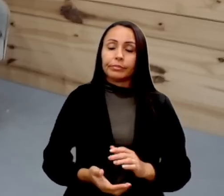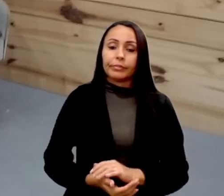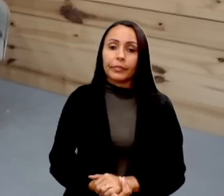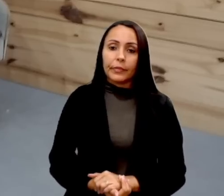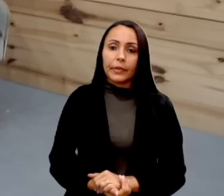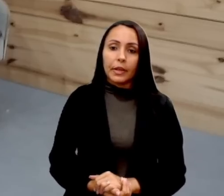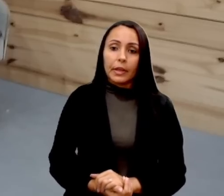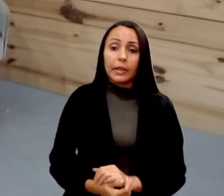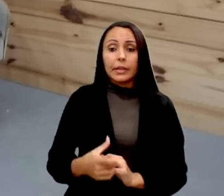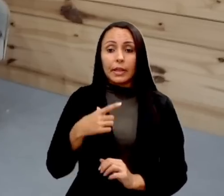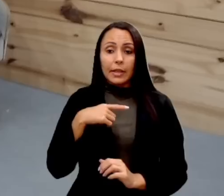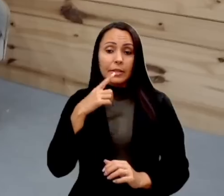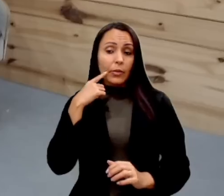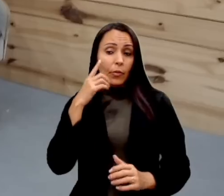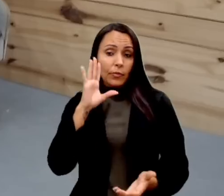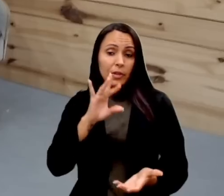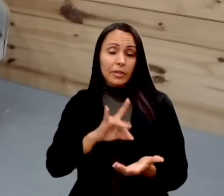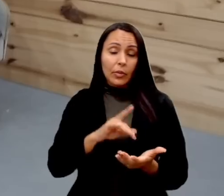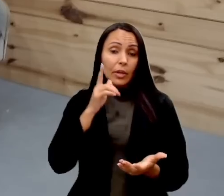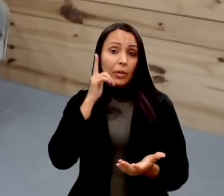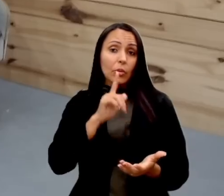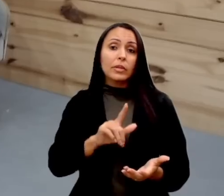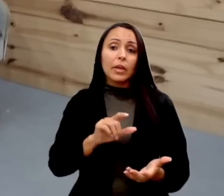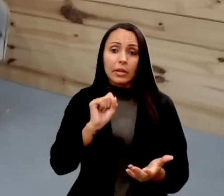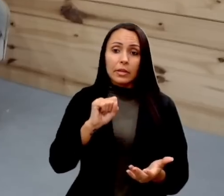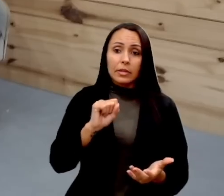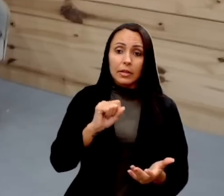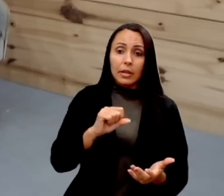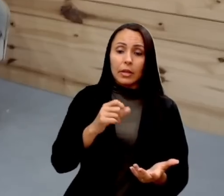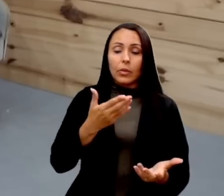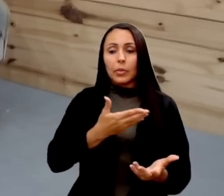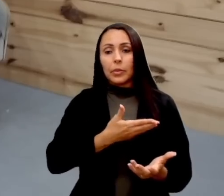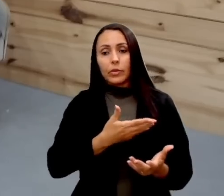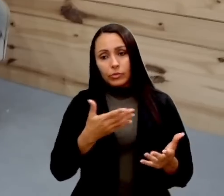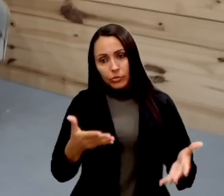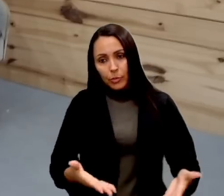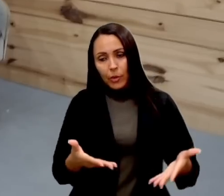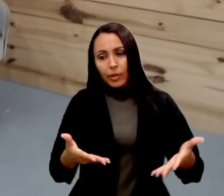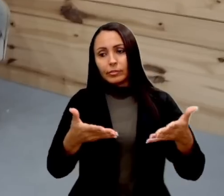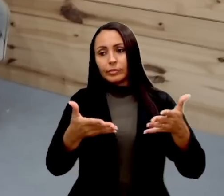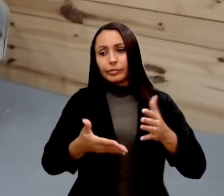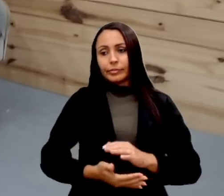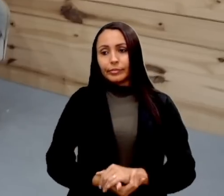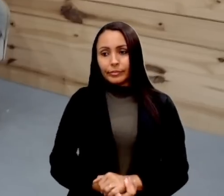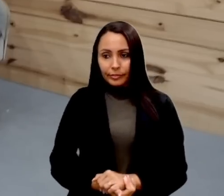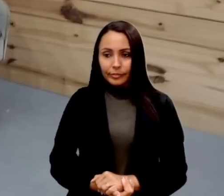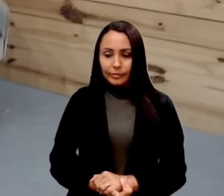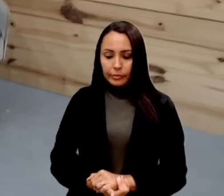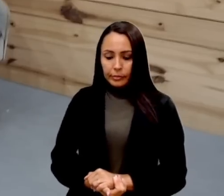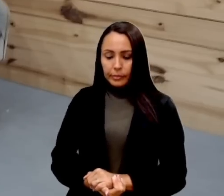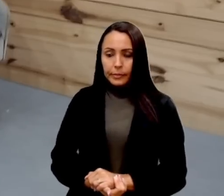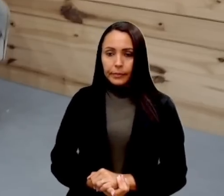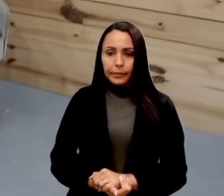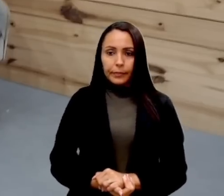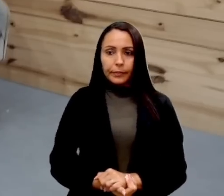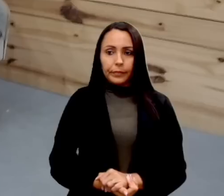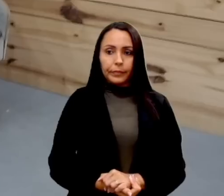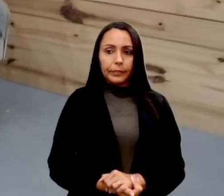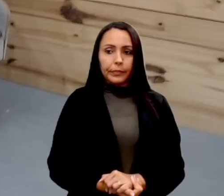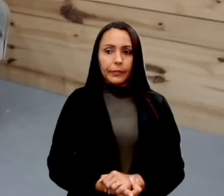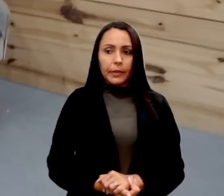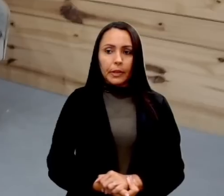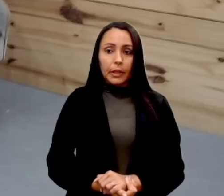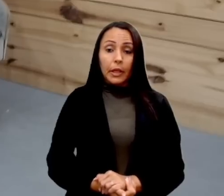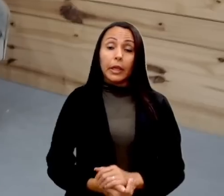convicção de que ele consegue, em um ambiente como esse, ser estimulado. Eu vejo que, como